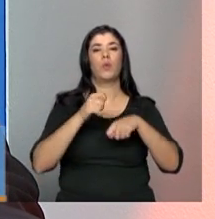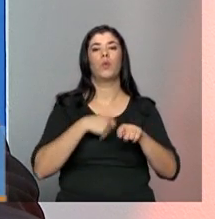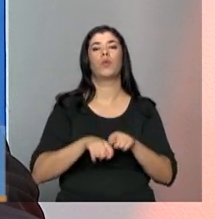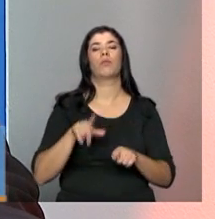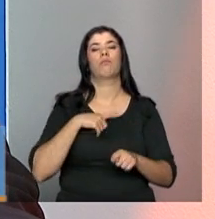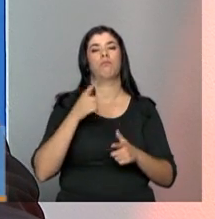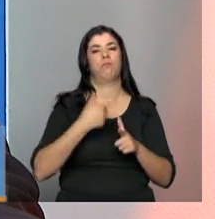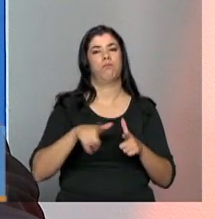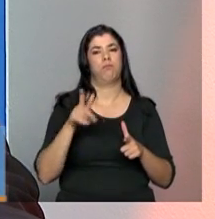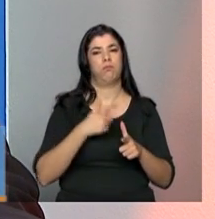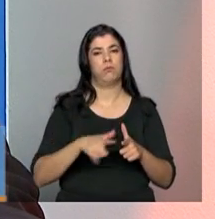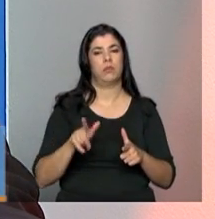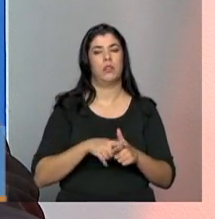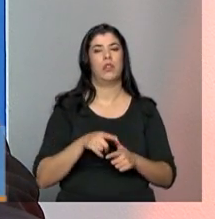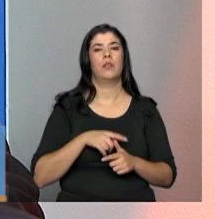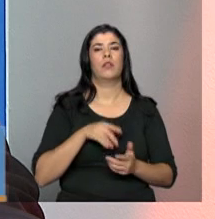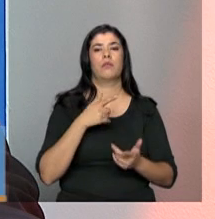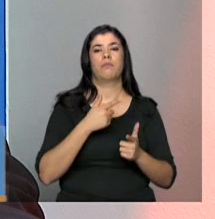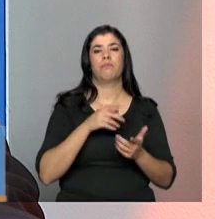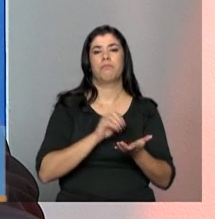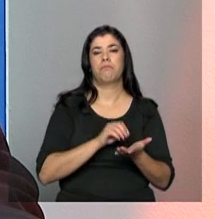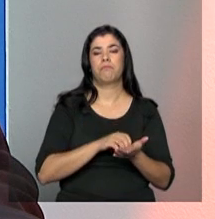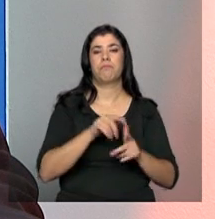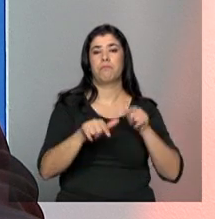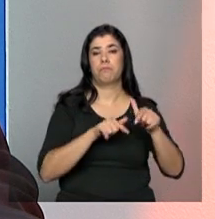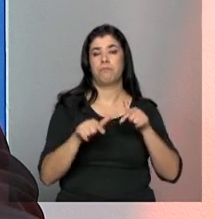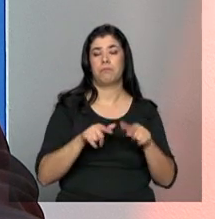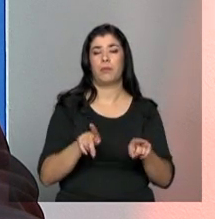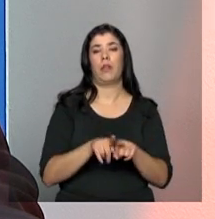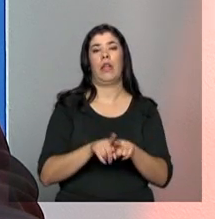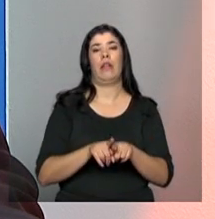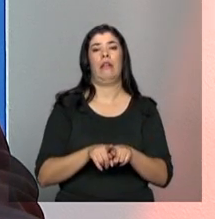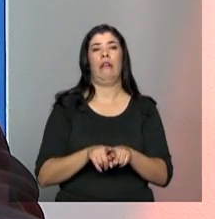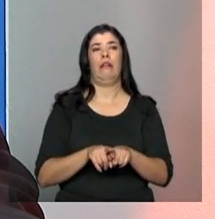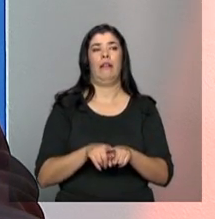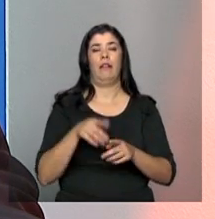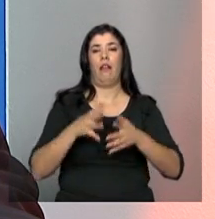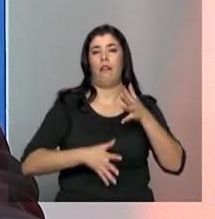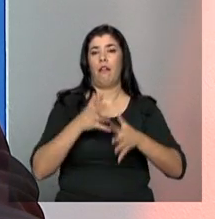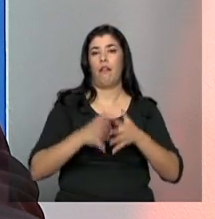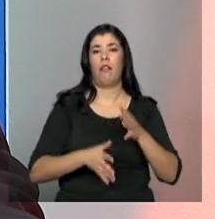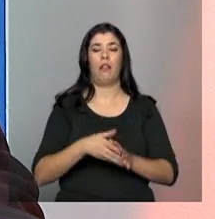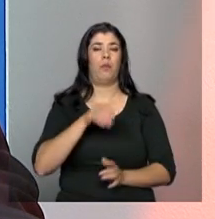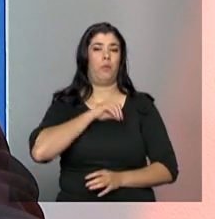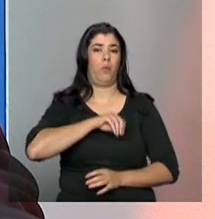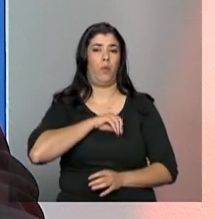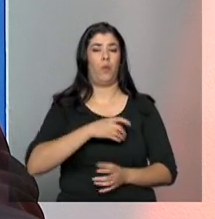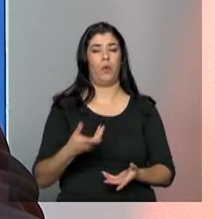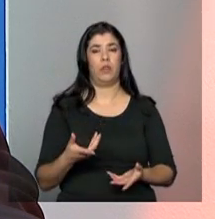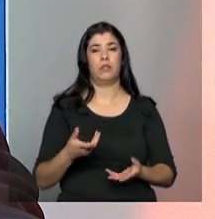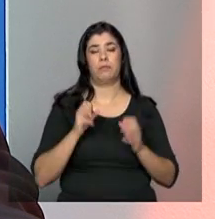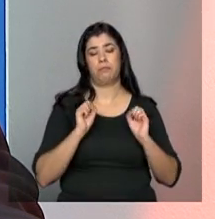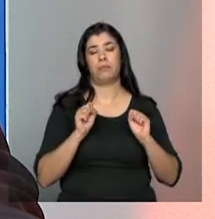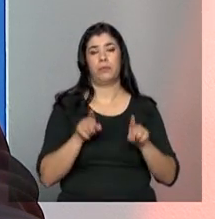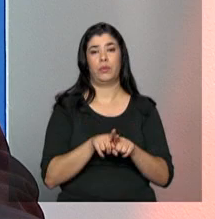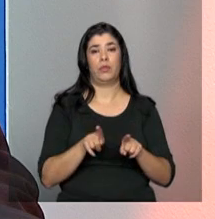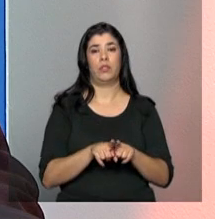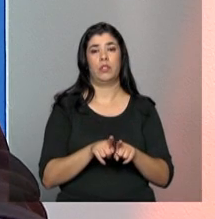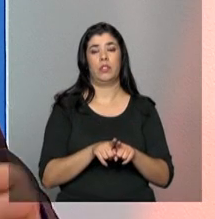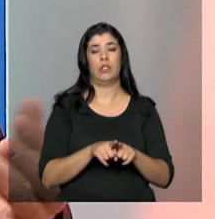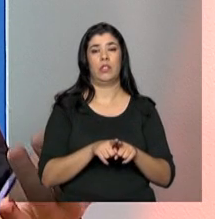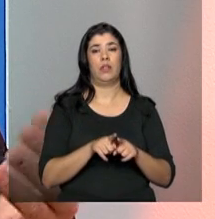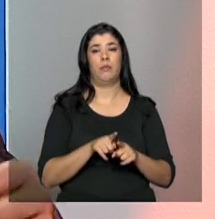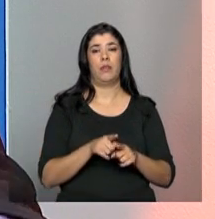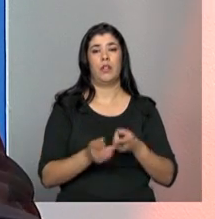interferido na empregabilidade, por exemplo, que interfere, por conseguinte, na renda do cidadão. E isso pode levar